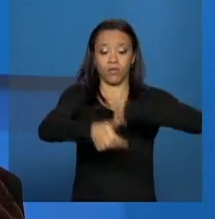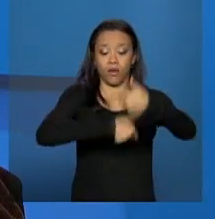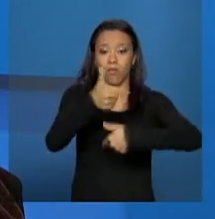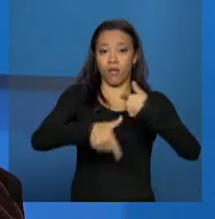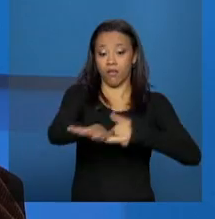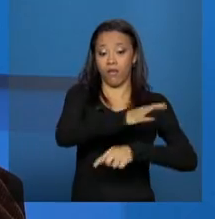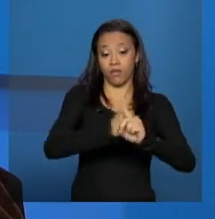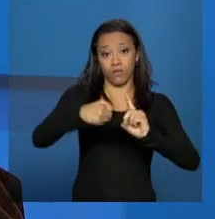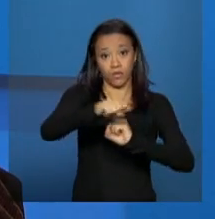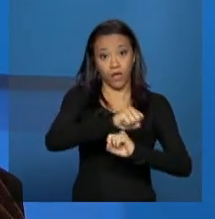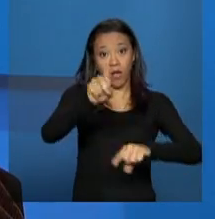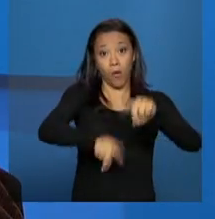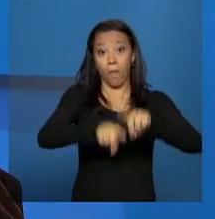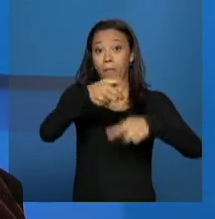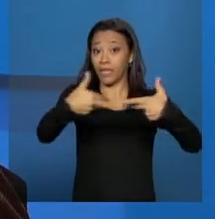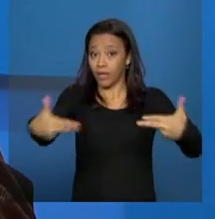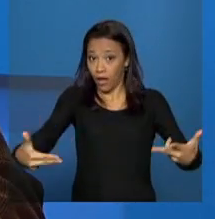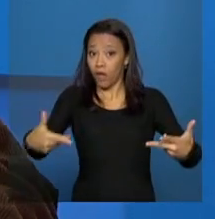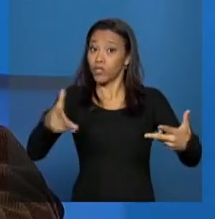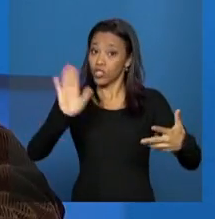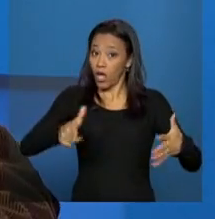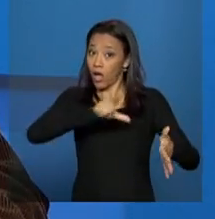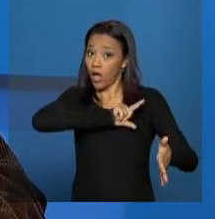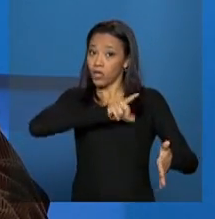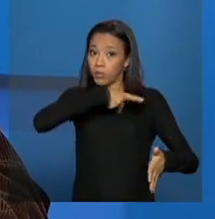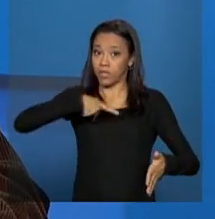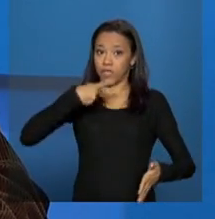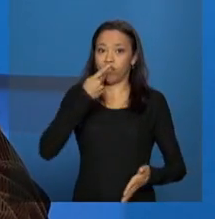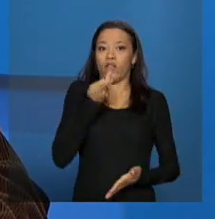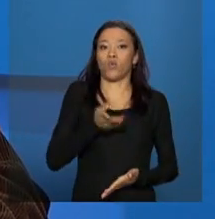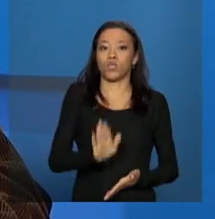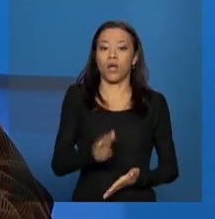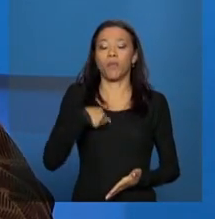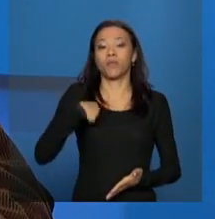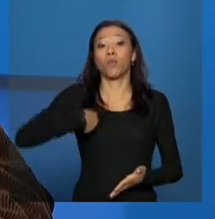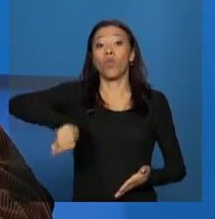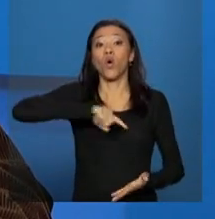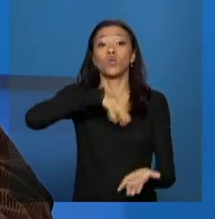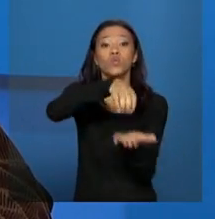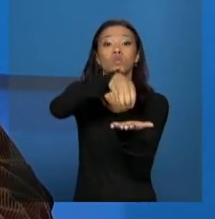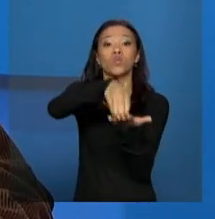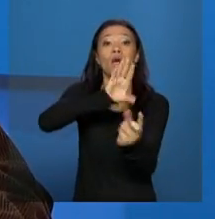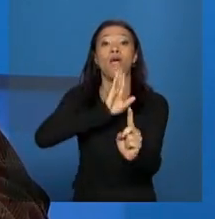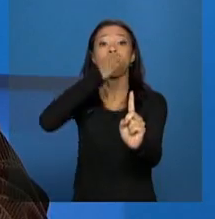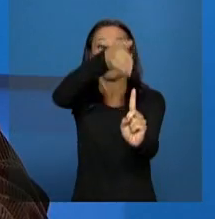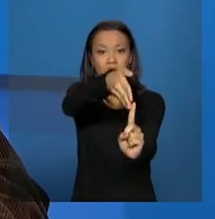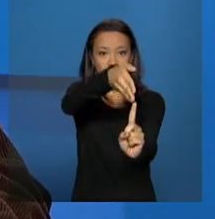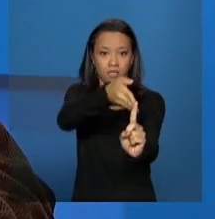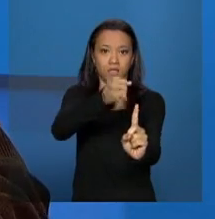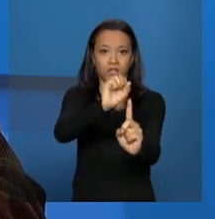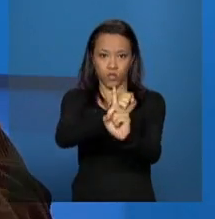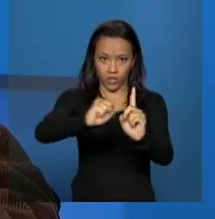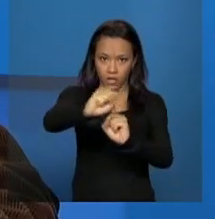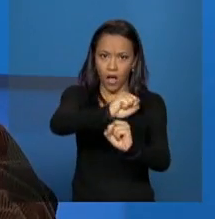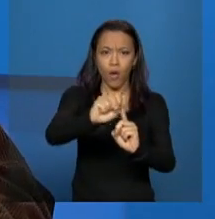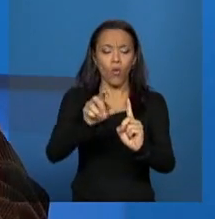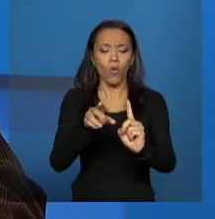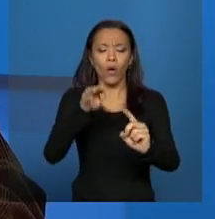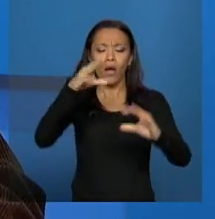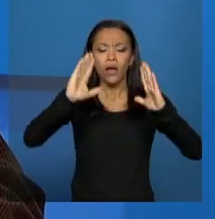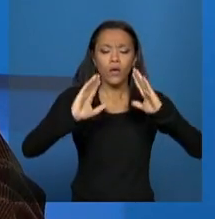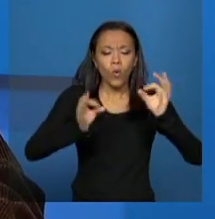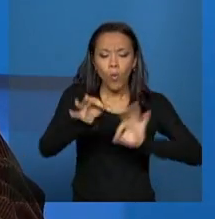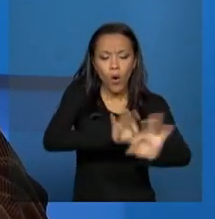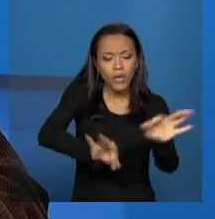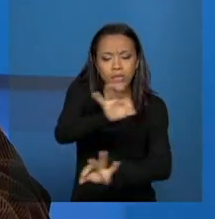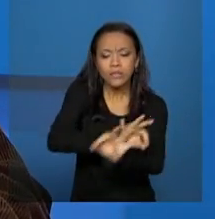equipamentos, como o presidente disse no início, quer dizer, os nossos centros de referência de assistência social, como é que eles podem ser melhor potencializados, como é a pode trabalhar em outra